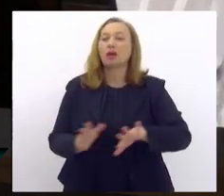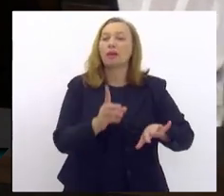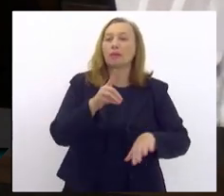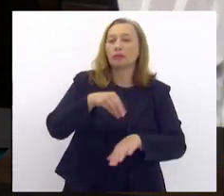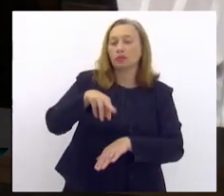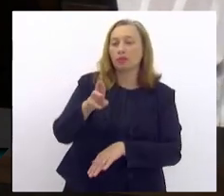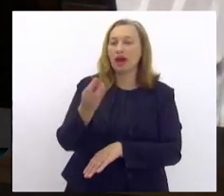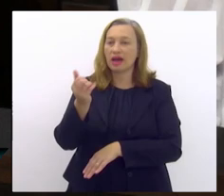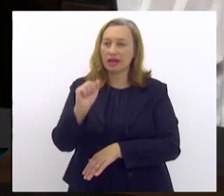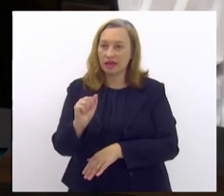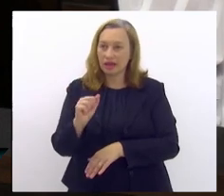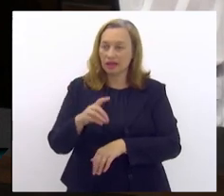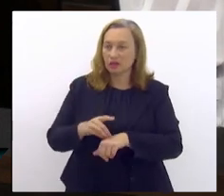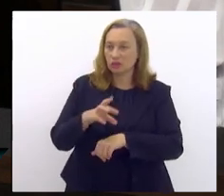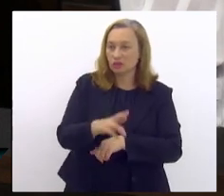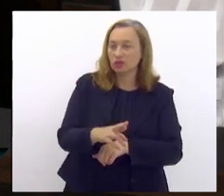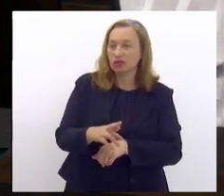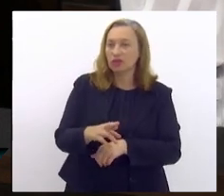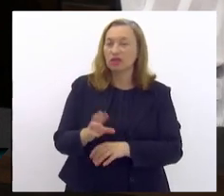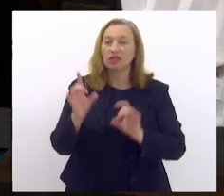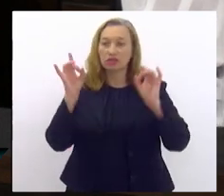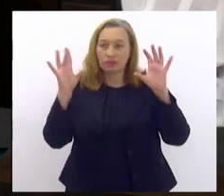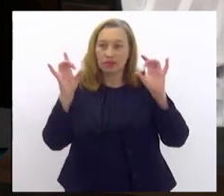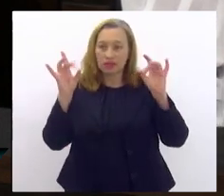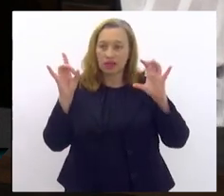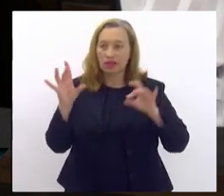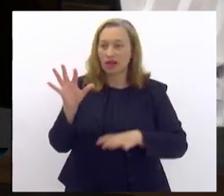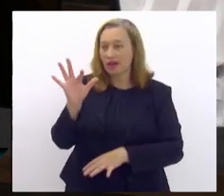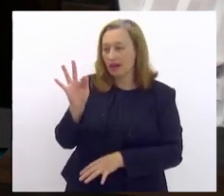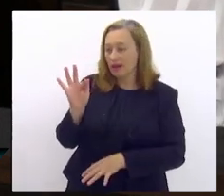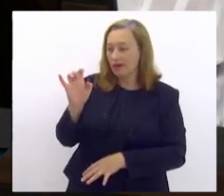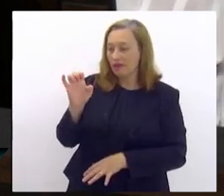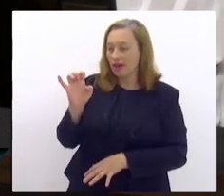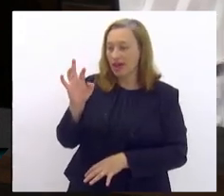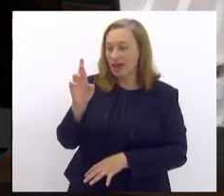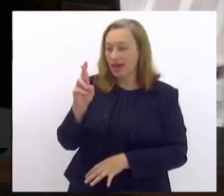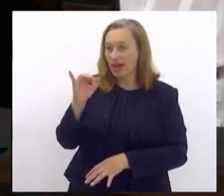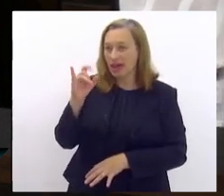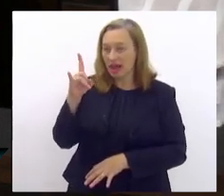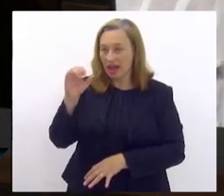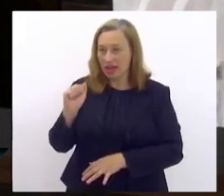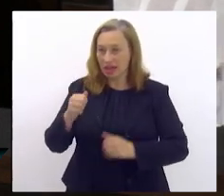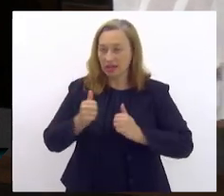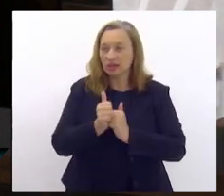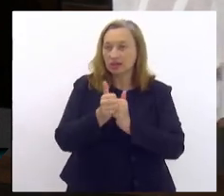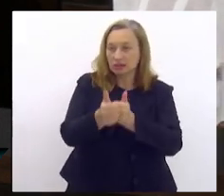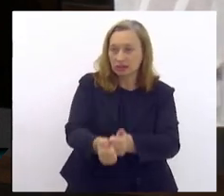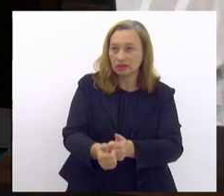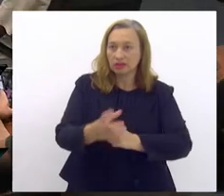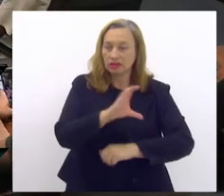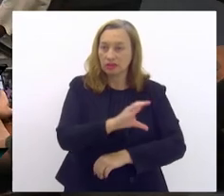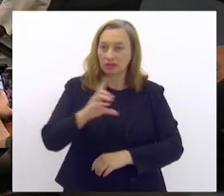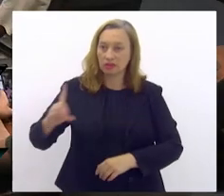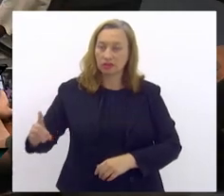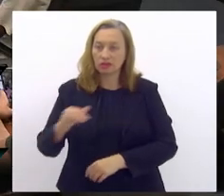uma especialista em feridas, que é a coordenadora do nosso seminário aqui do Rio de Janeiro.